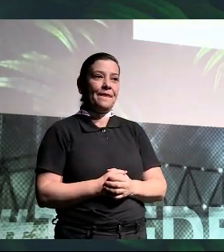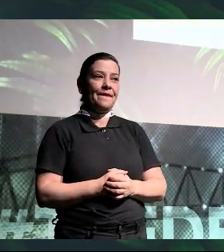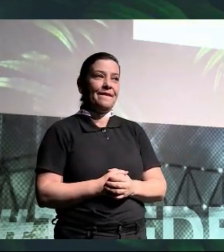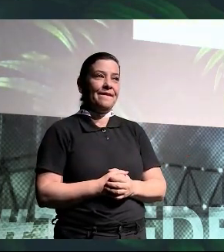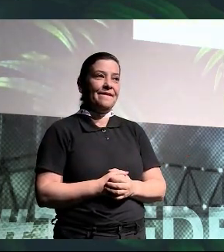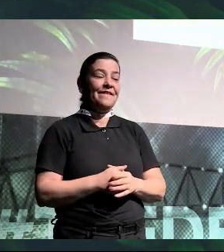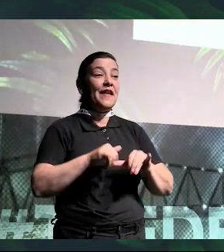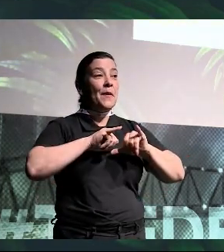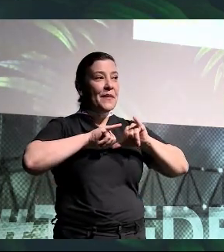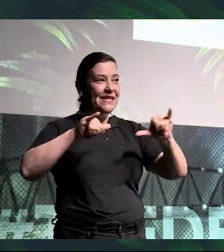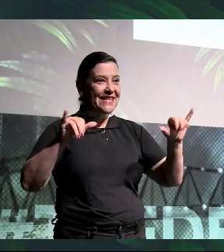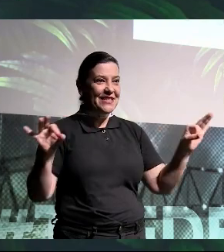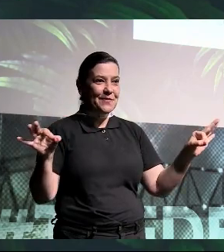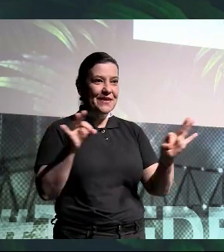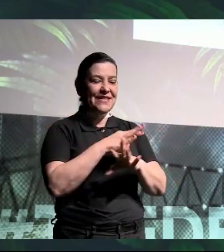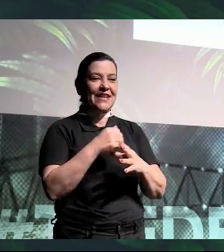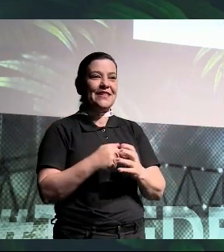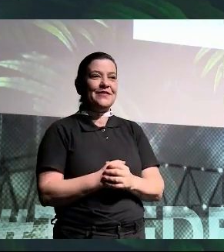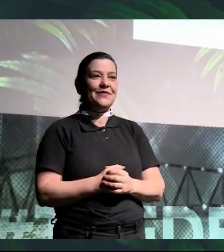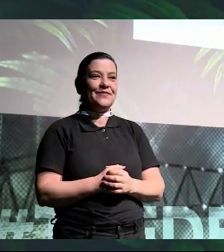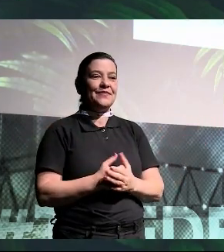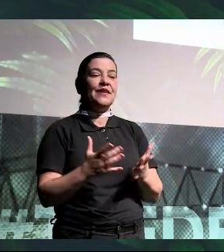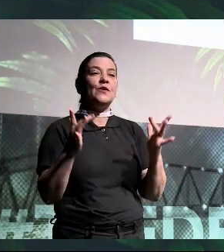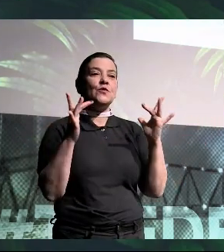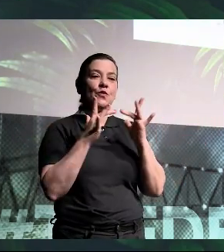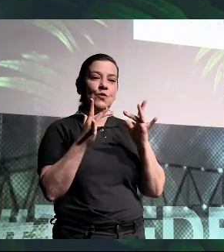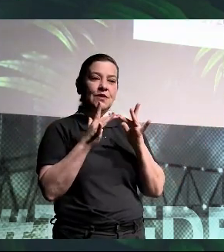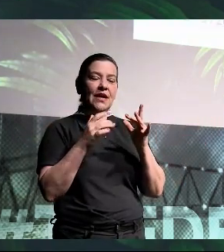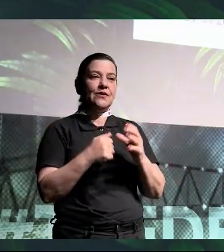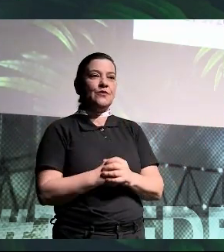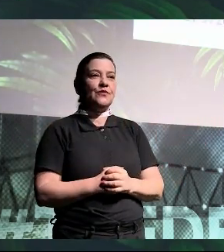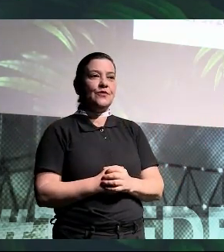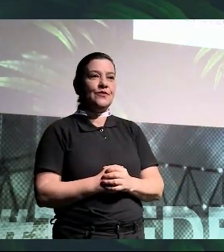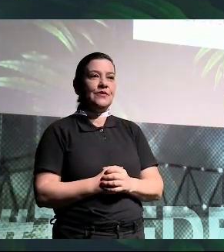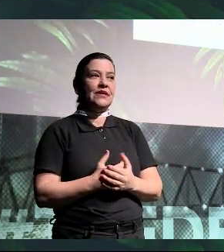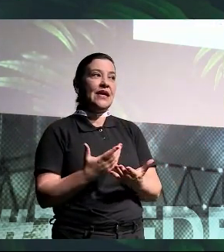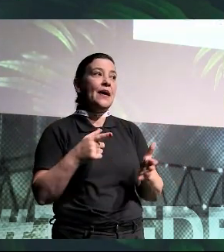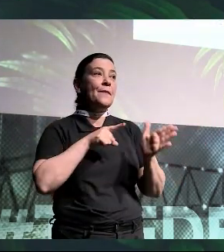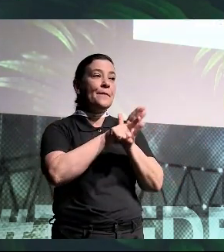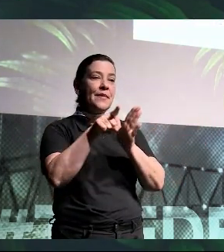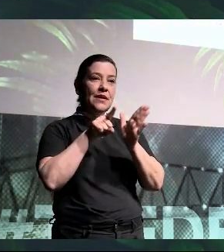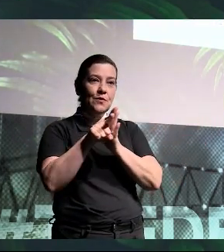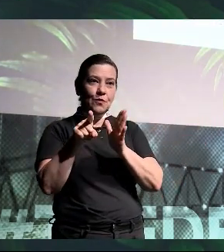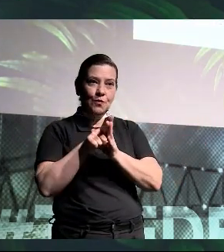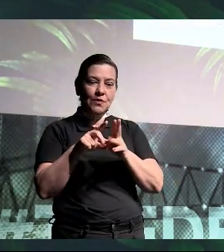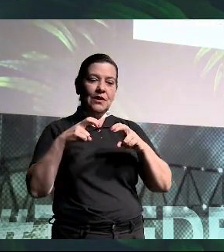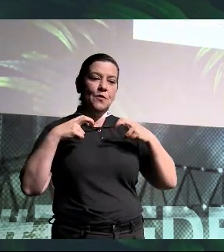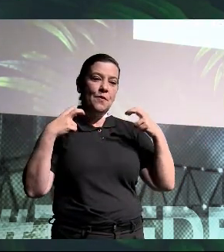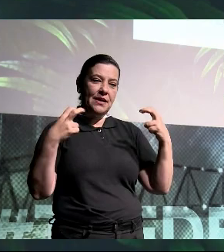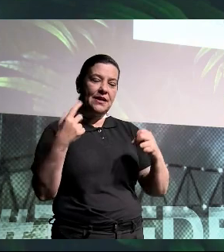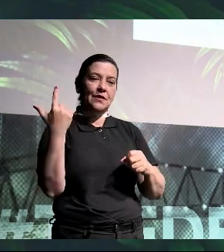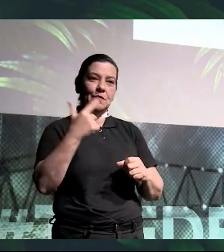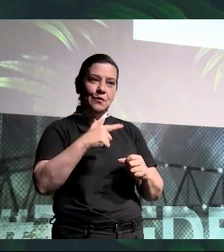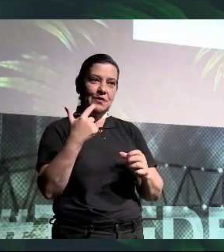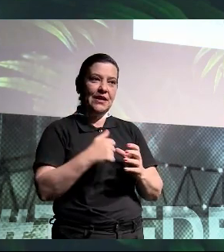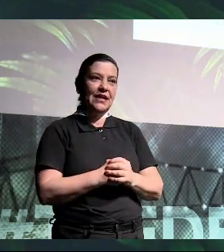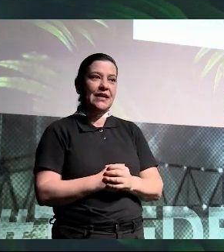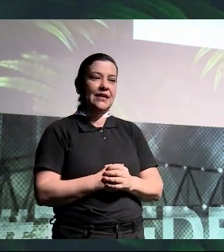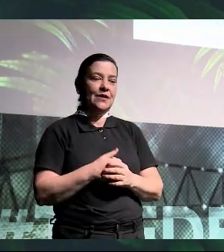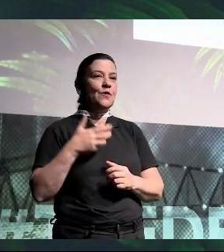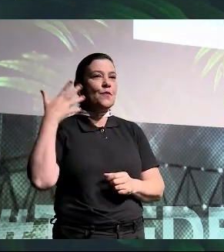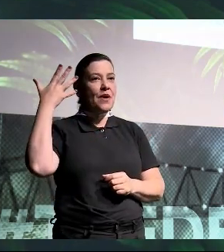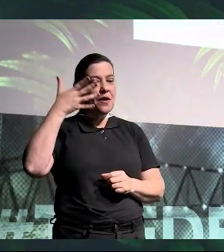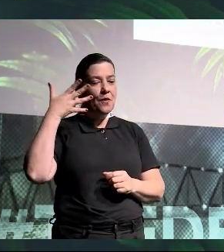Bom, mensagem passada. Deixo aqui os contatos. A gente não tem muito espaço para perguntas no painel, que nenhum pessoal colocou. Na verdade, no